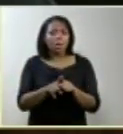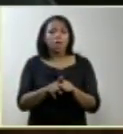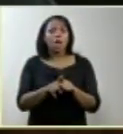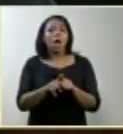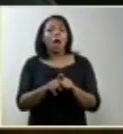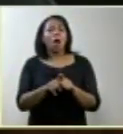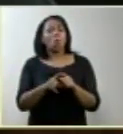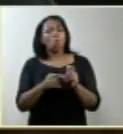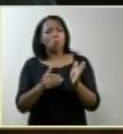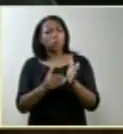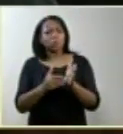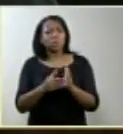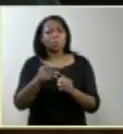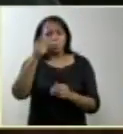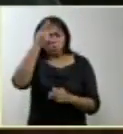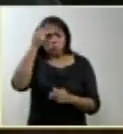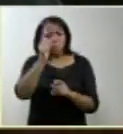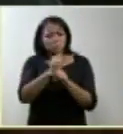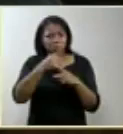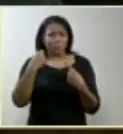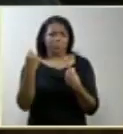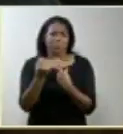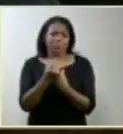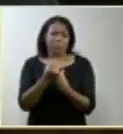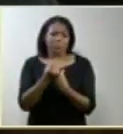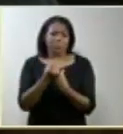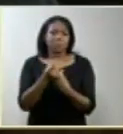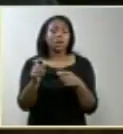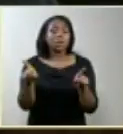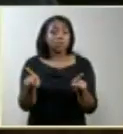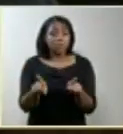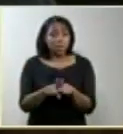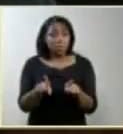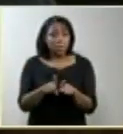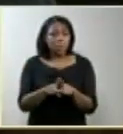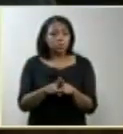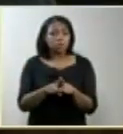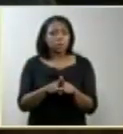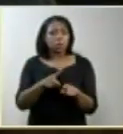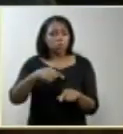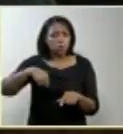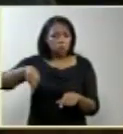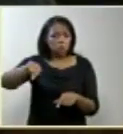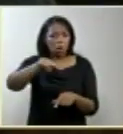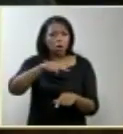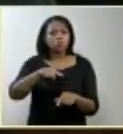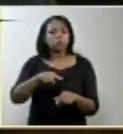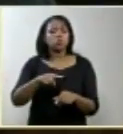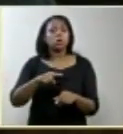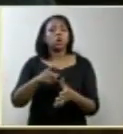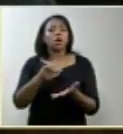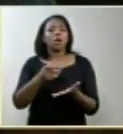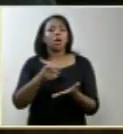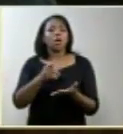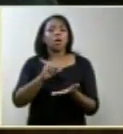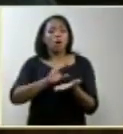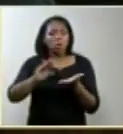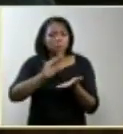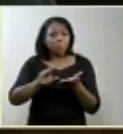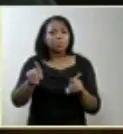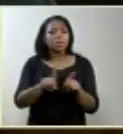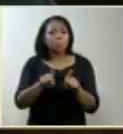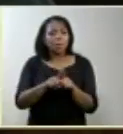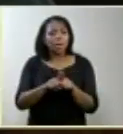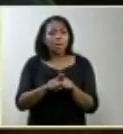cidadão, como também guarda maior do nosso ordenamento jurídico e da